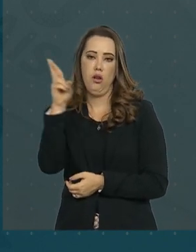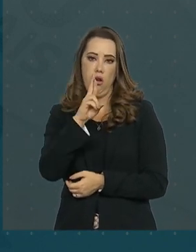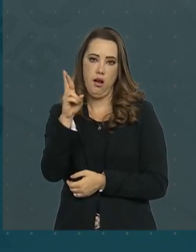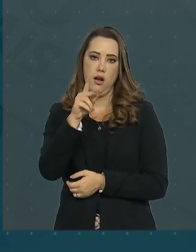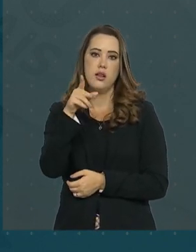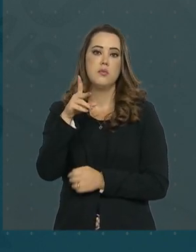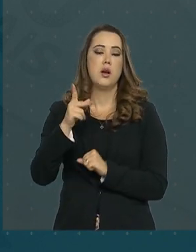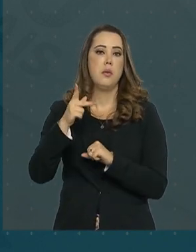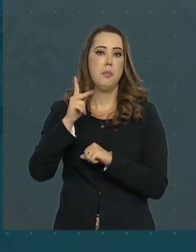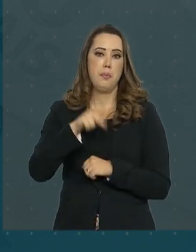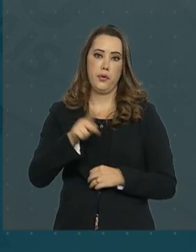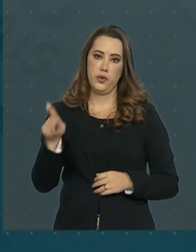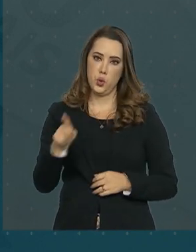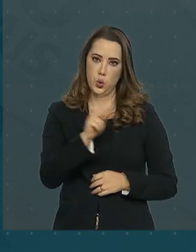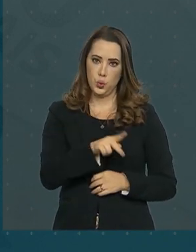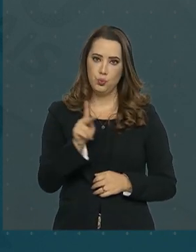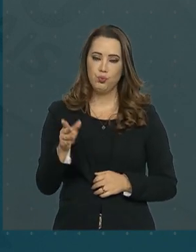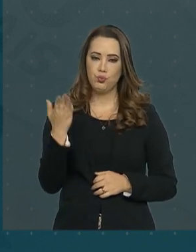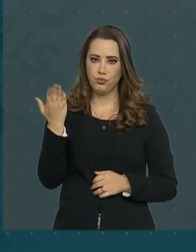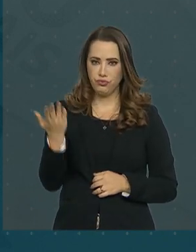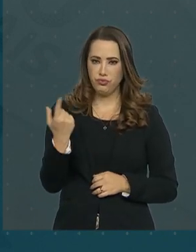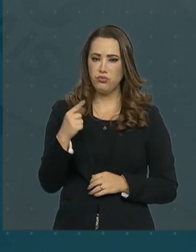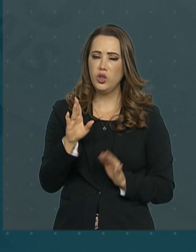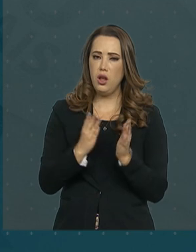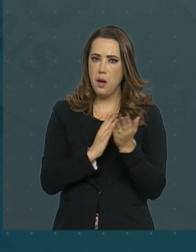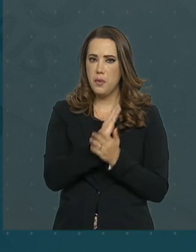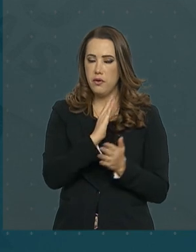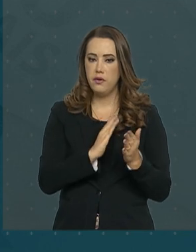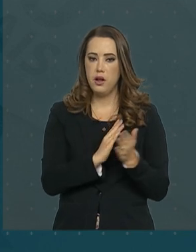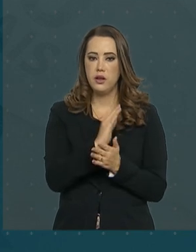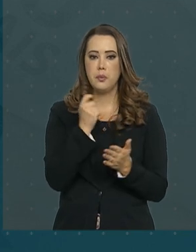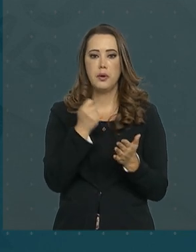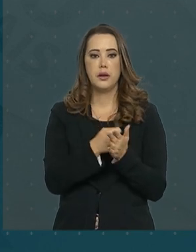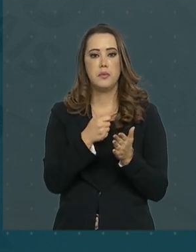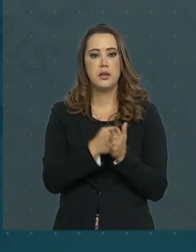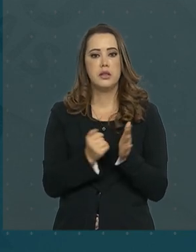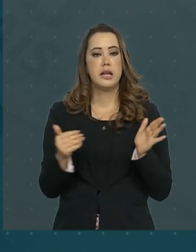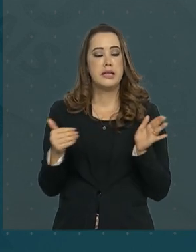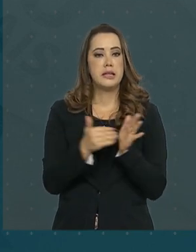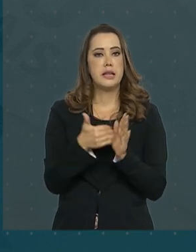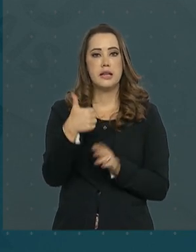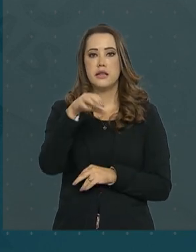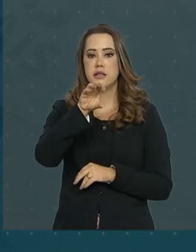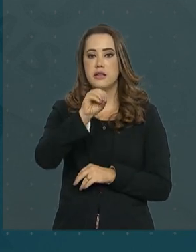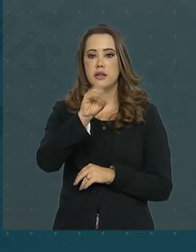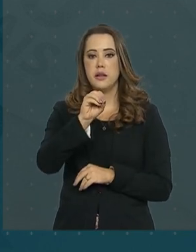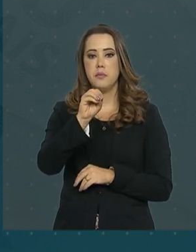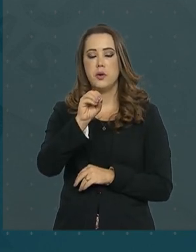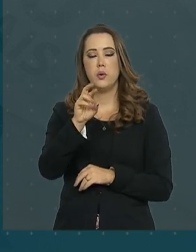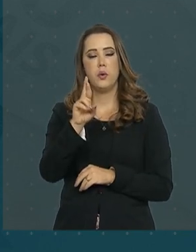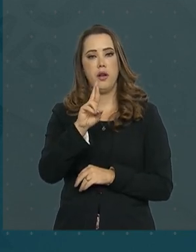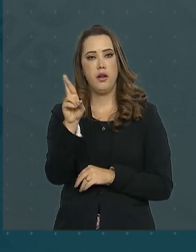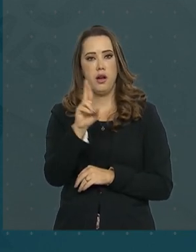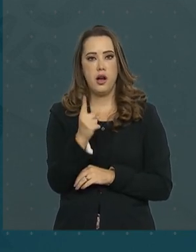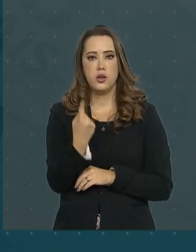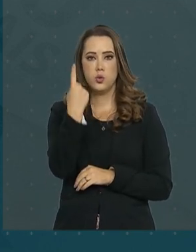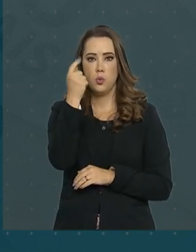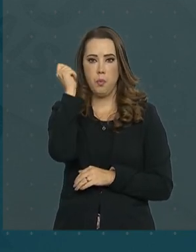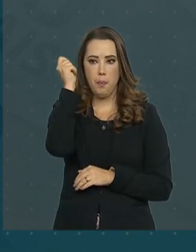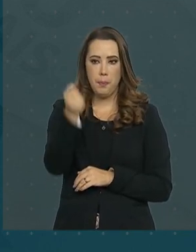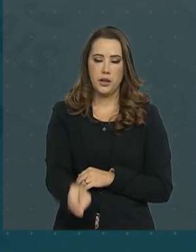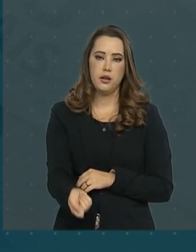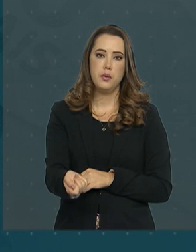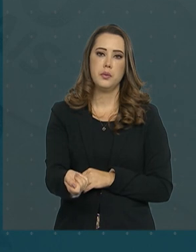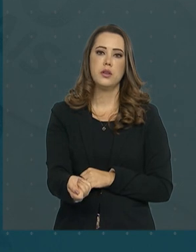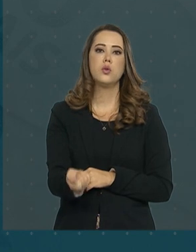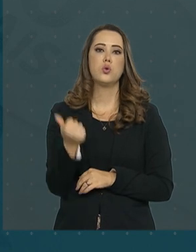estas pesquisas. Cada proposta aprovada terá o valor de financiamento de até R$ 100 mil, liberados numa única parcela em